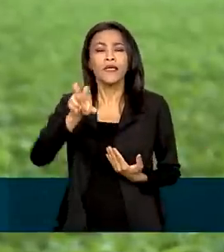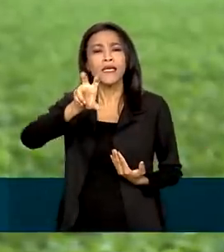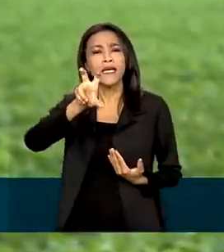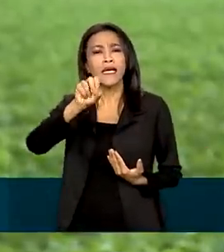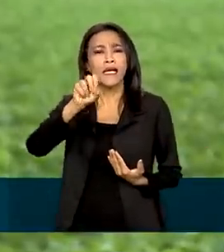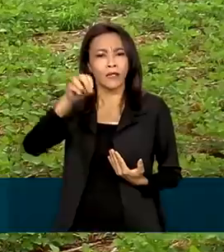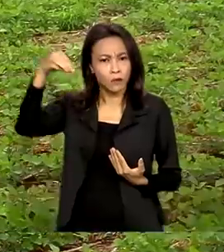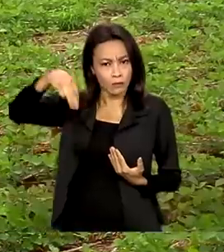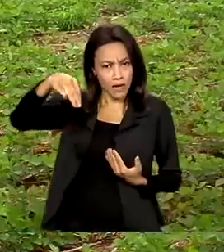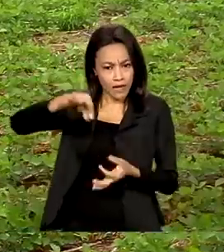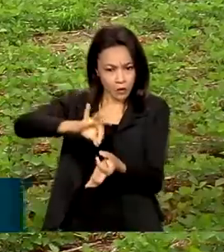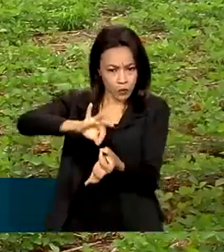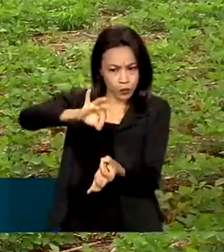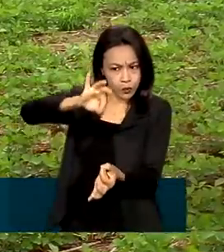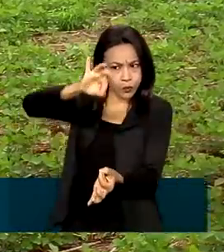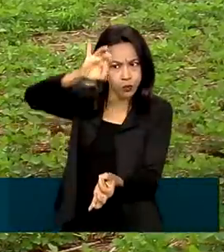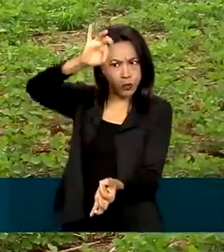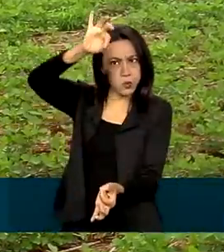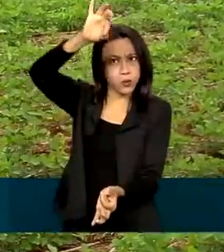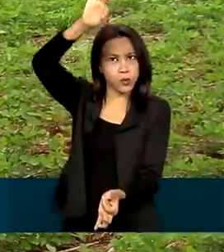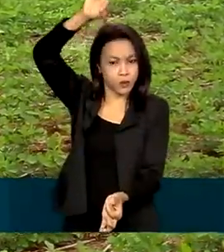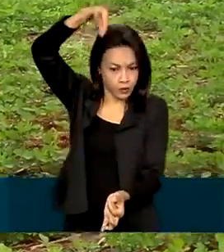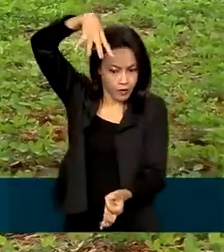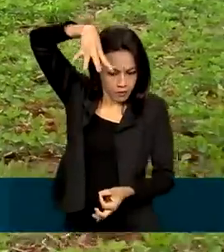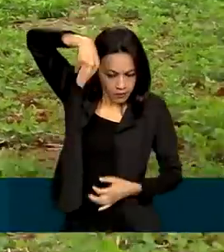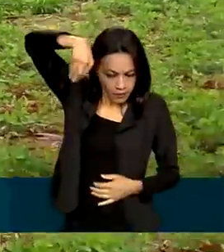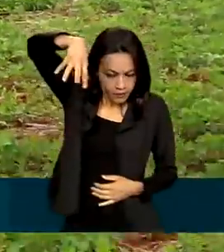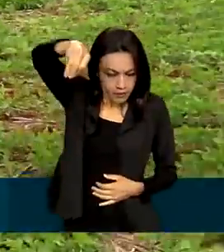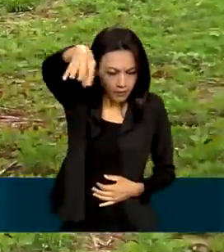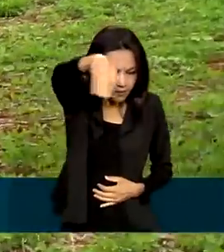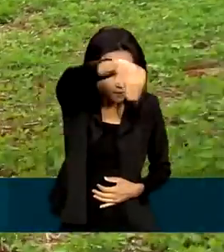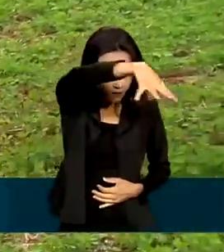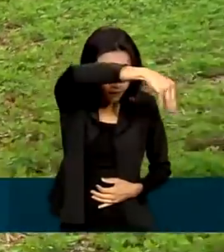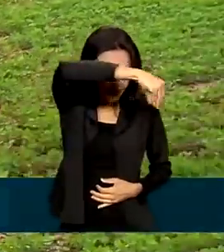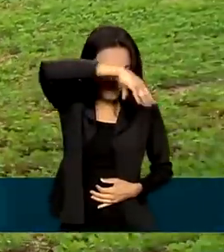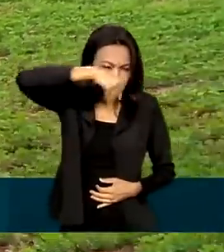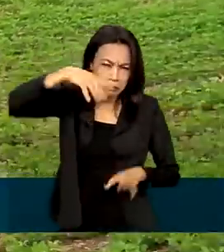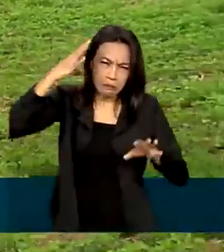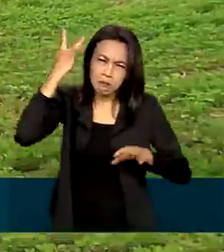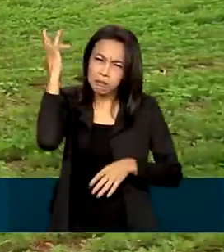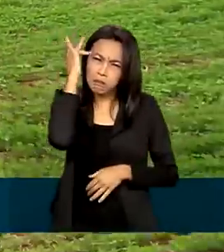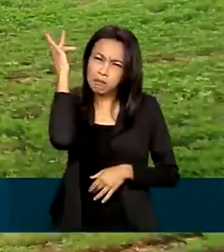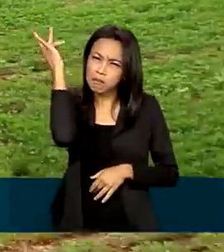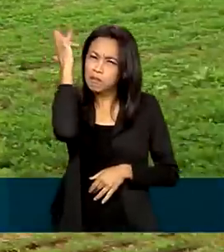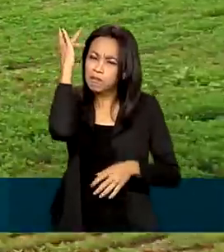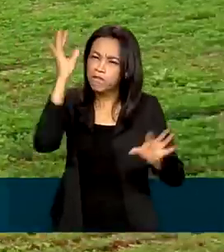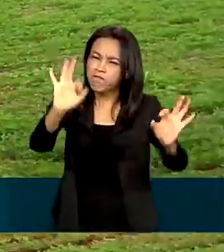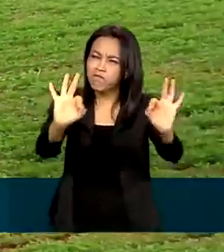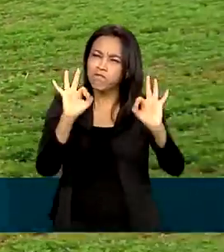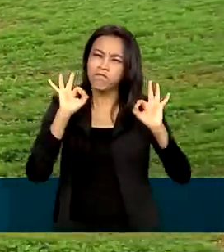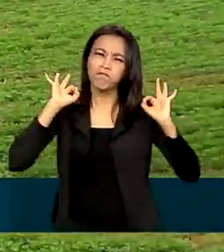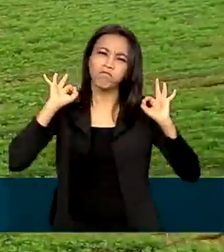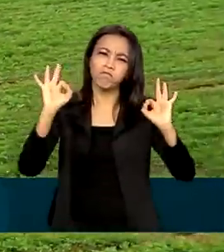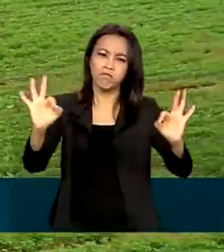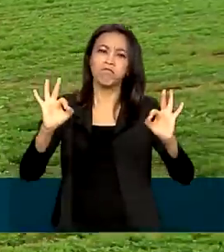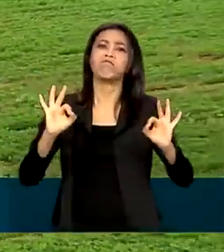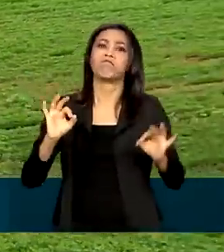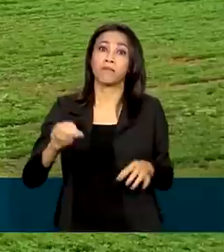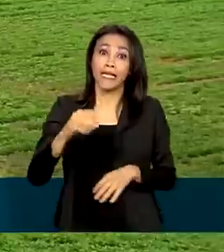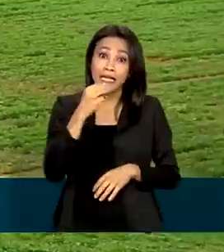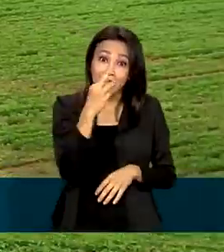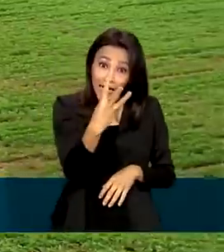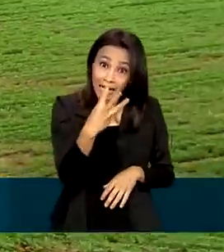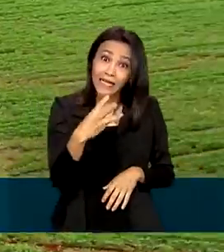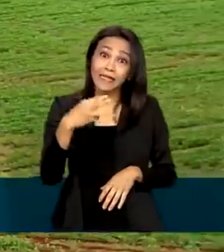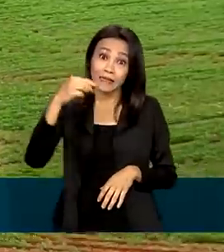por exemplo, o equipamento conseguirá captar imagens em alta resolução com até 3 metros e meio de distância,